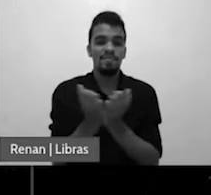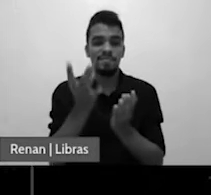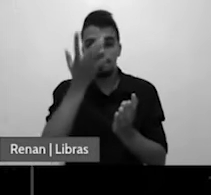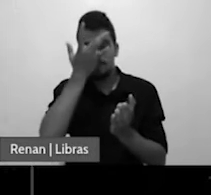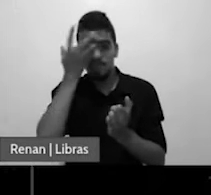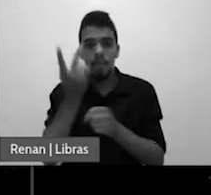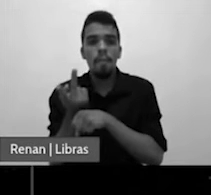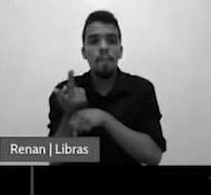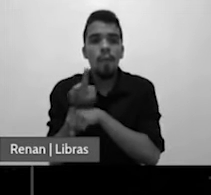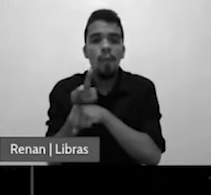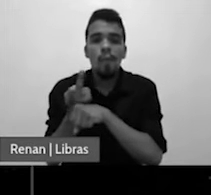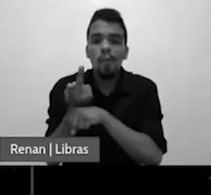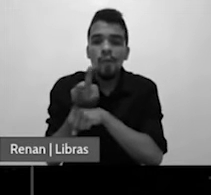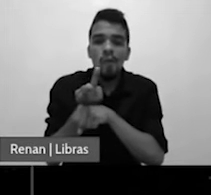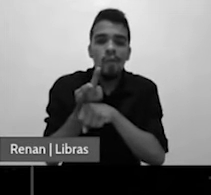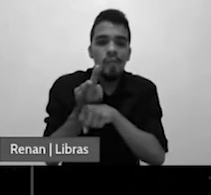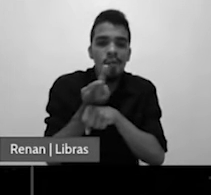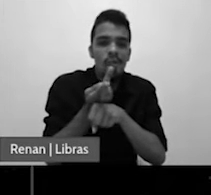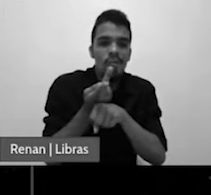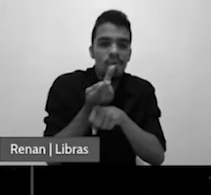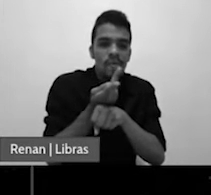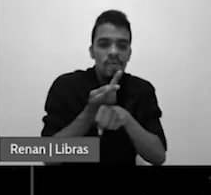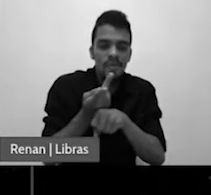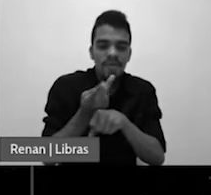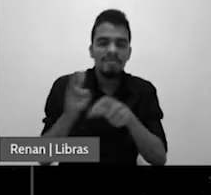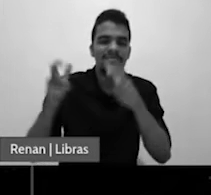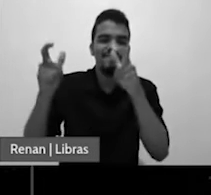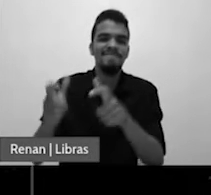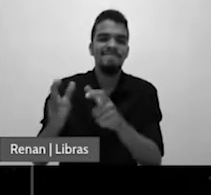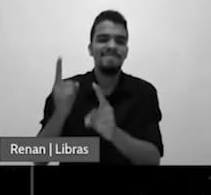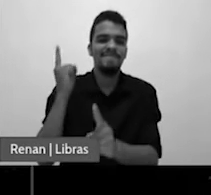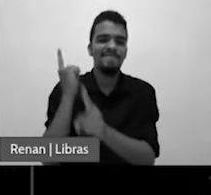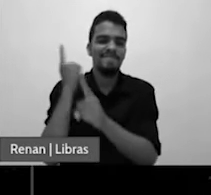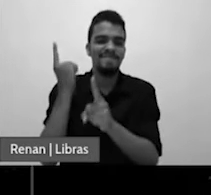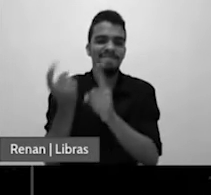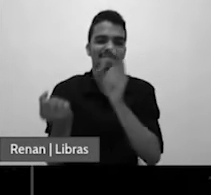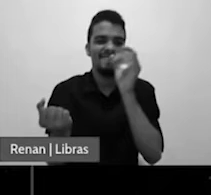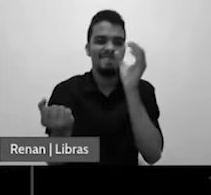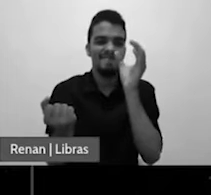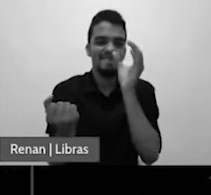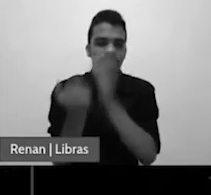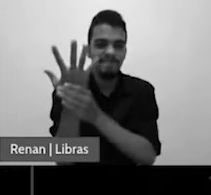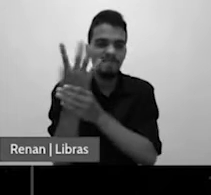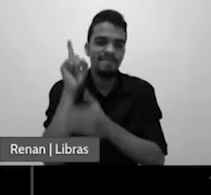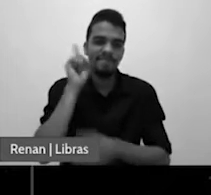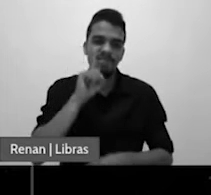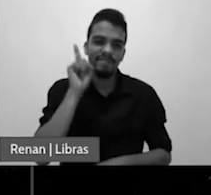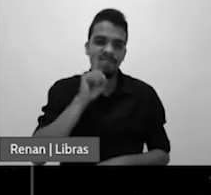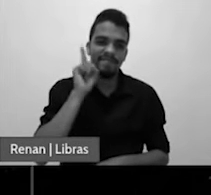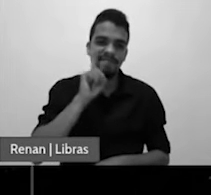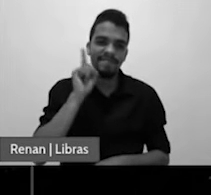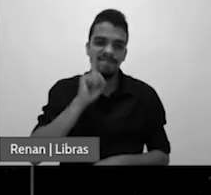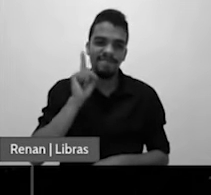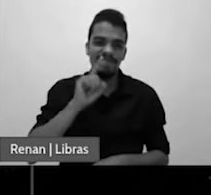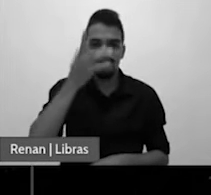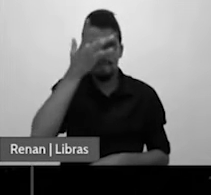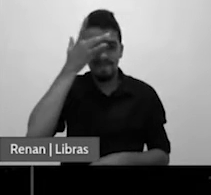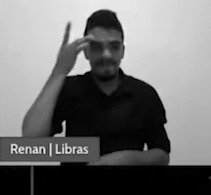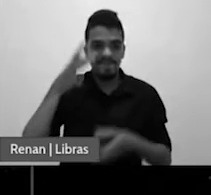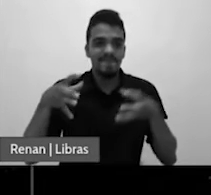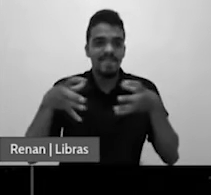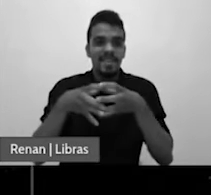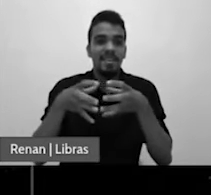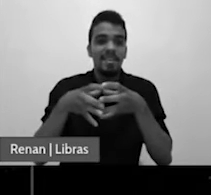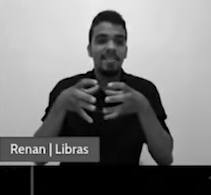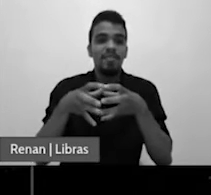América os fundadores dos Estados Unidos da América eram protestantes guardadores do dia do Senhor no primeiro dia